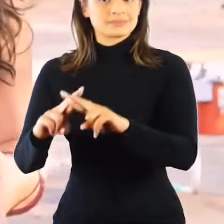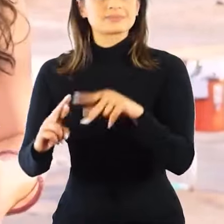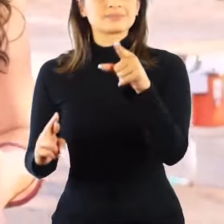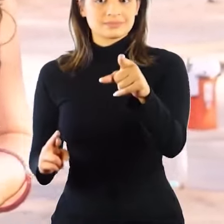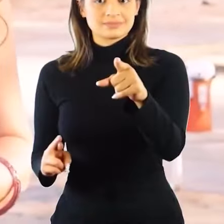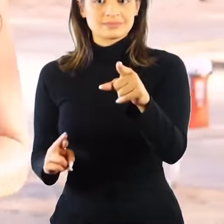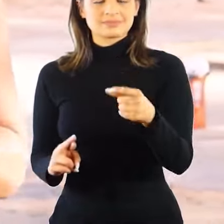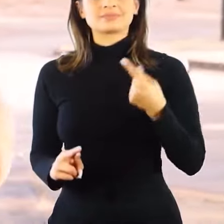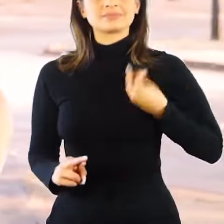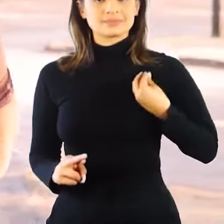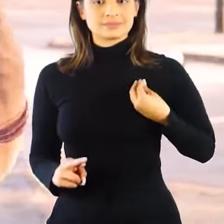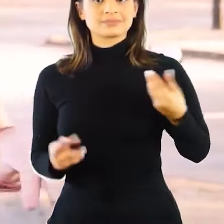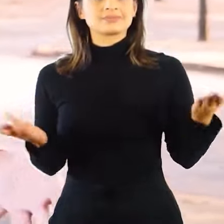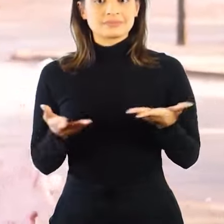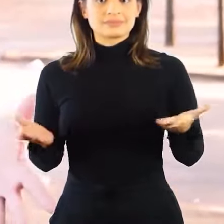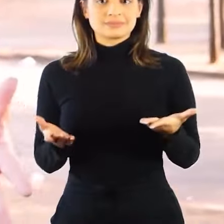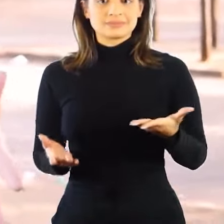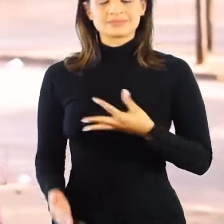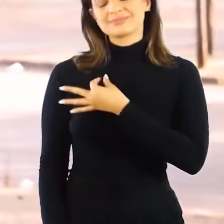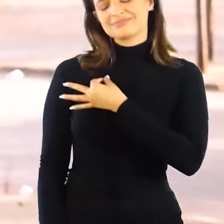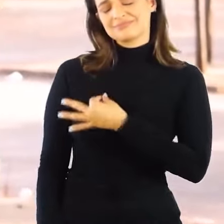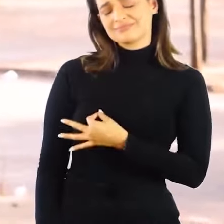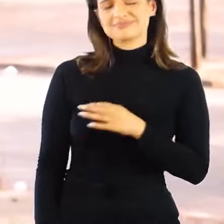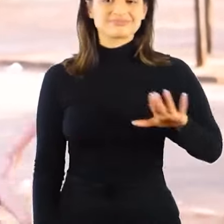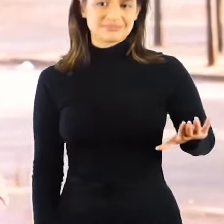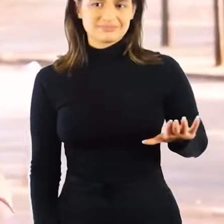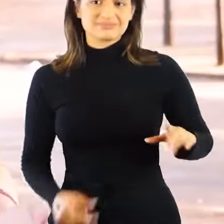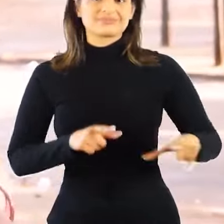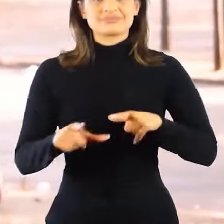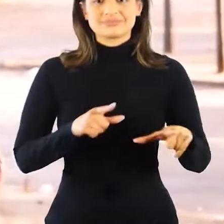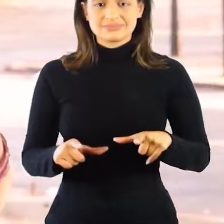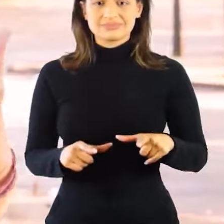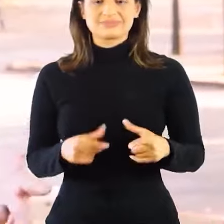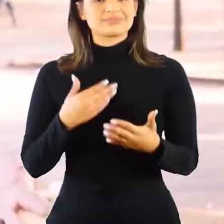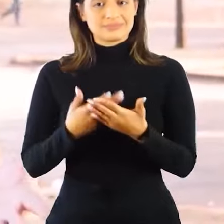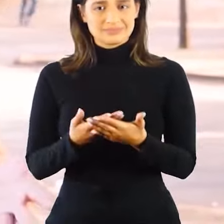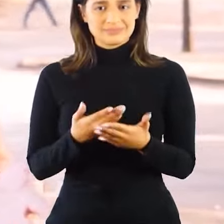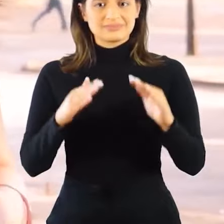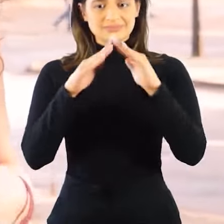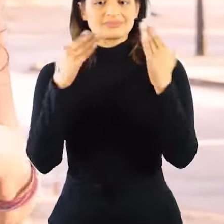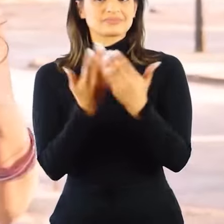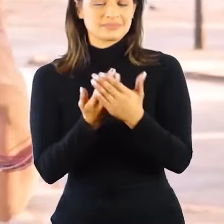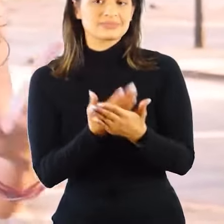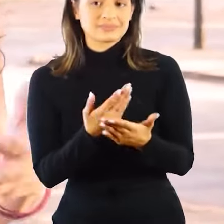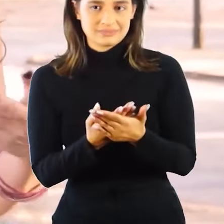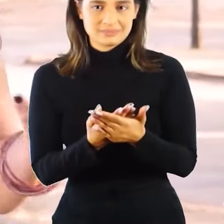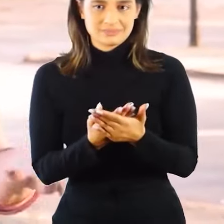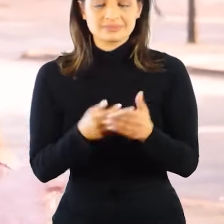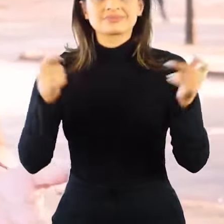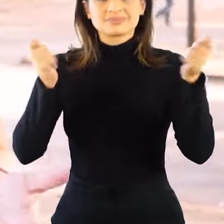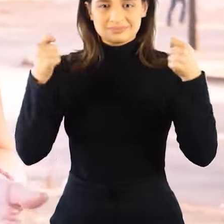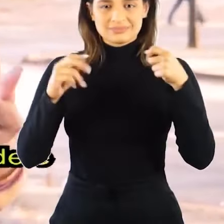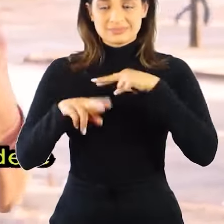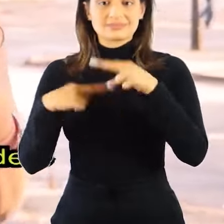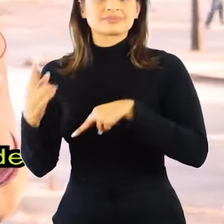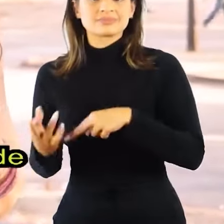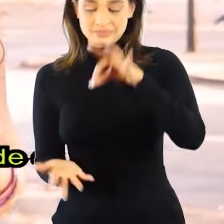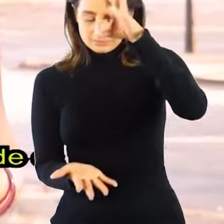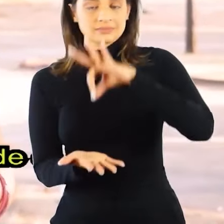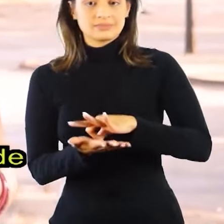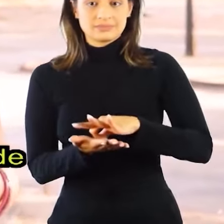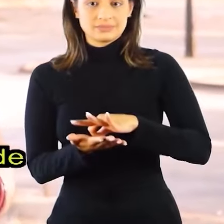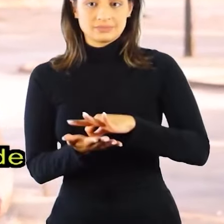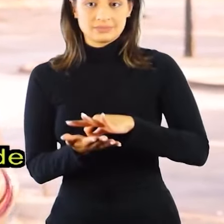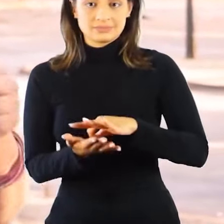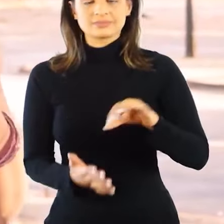aqui nesse estado vive, mas com poucas condições. Condições de vida digna, de emprego de qualidade, escola e educação. A gente